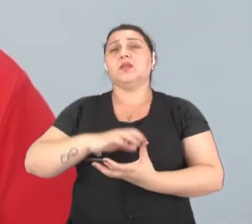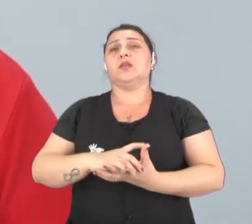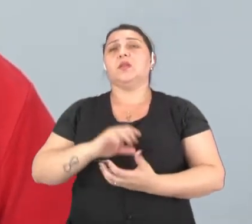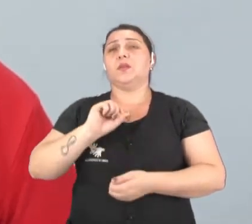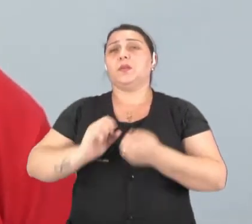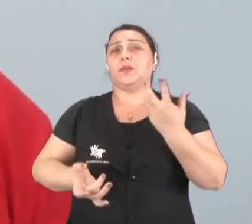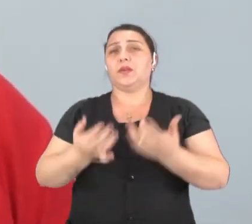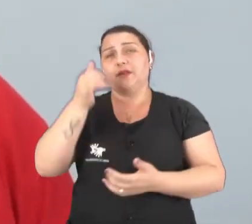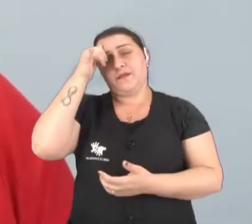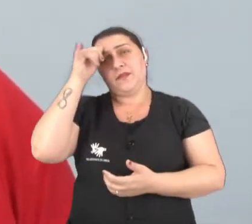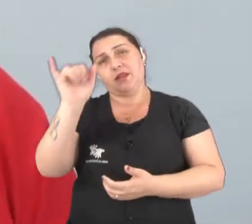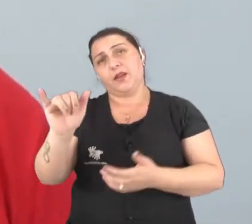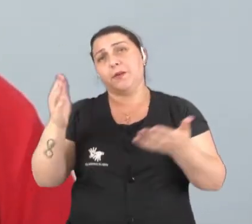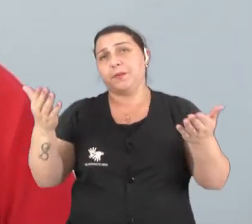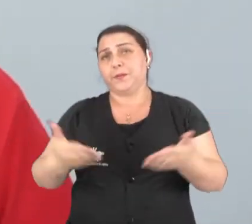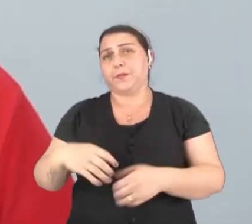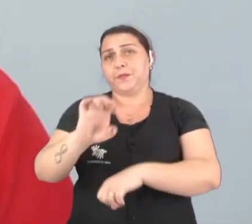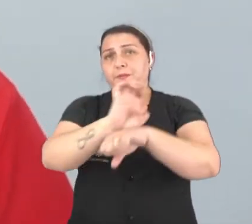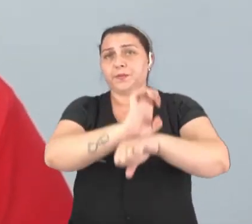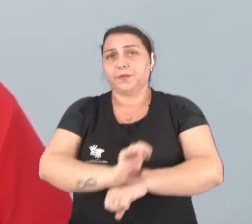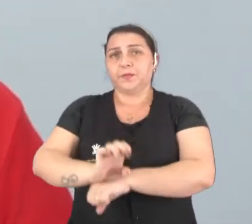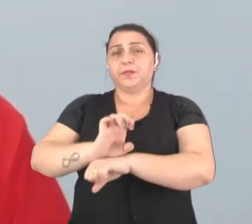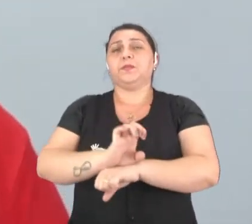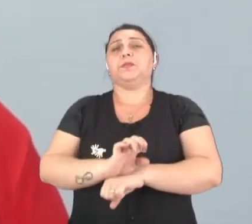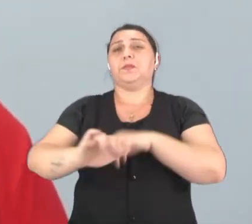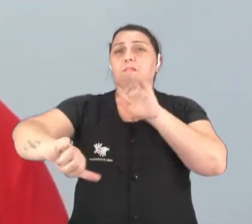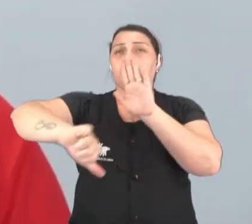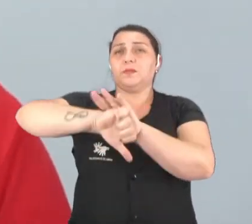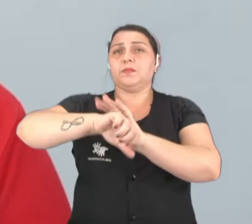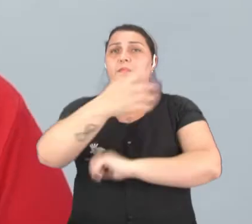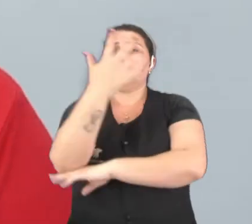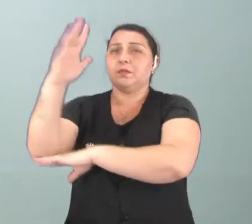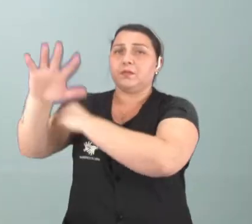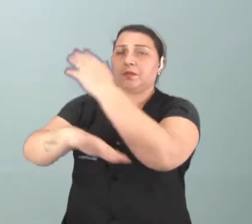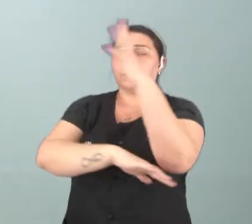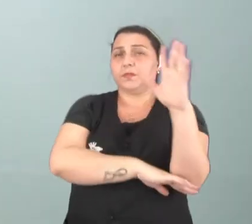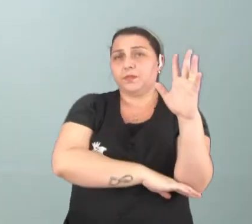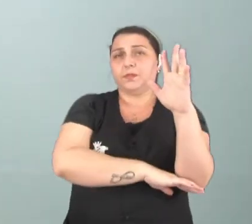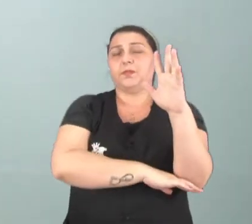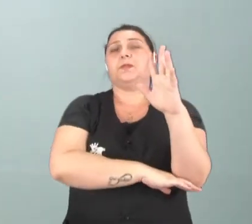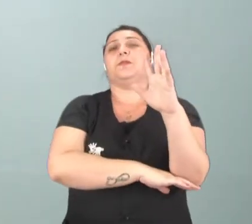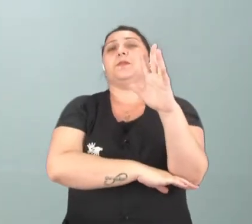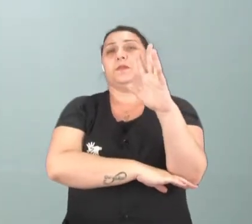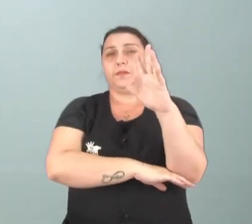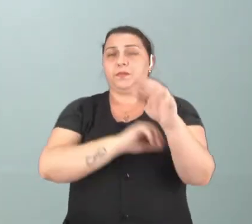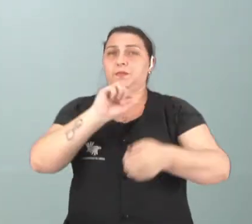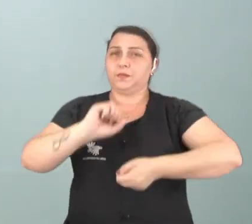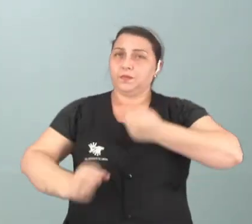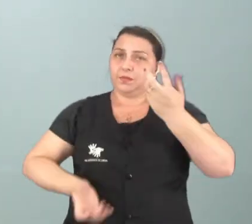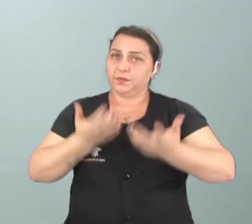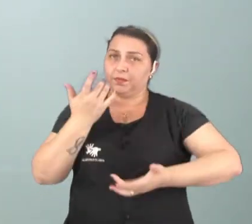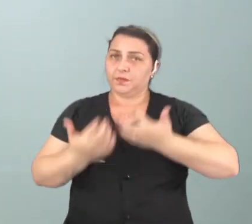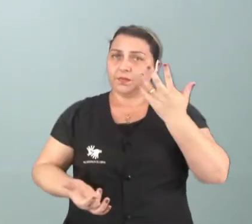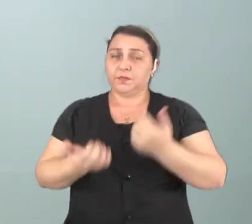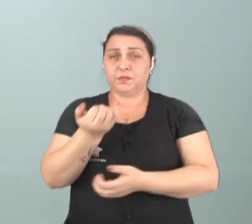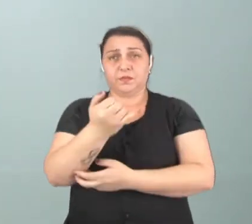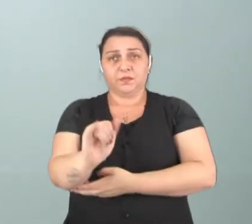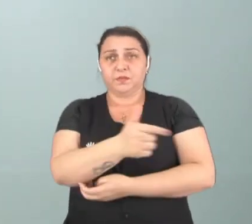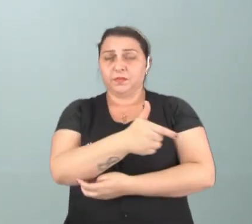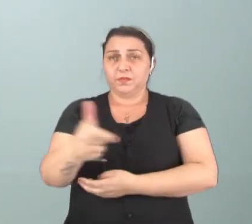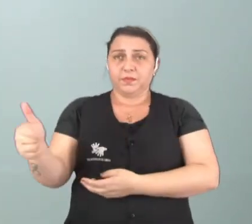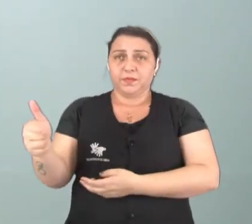queimar. E hoje, no estado do Arca, é crime ambiental provocar esse tipo de incêndio sem ter